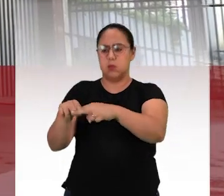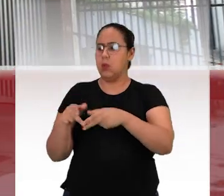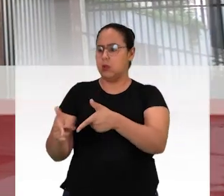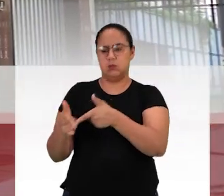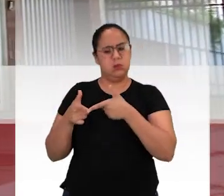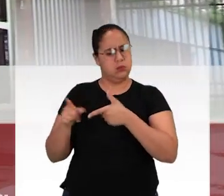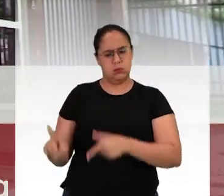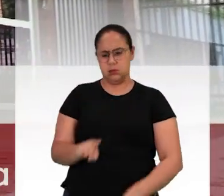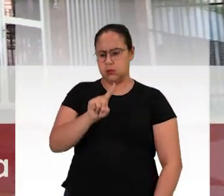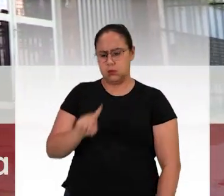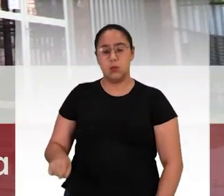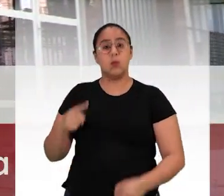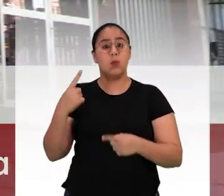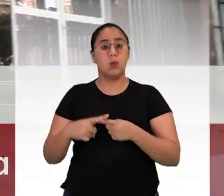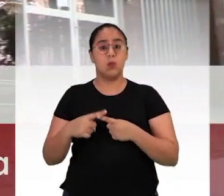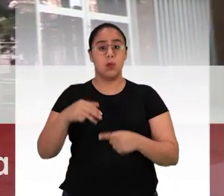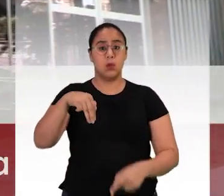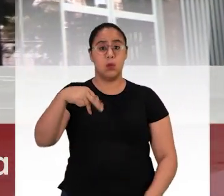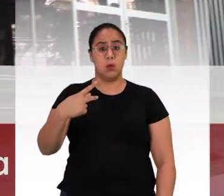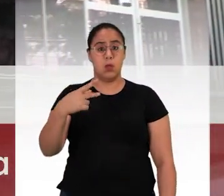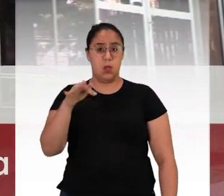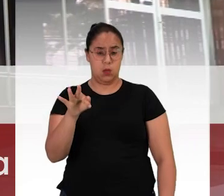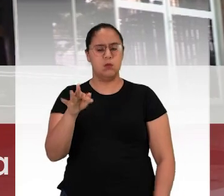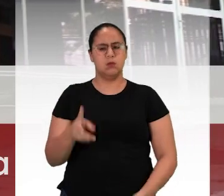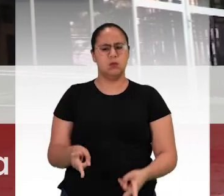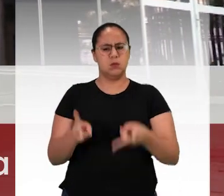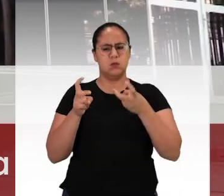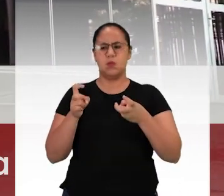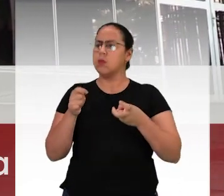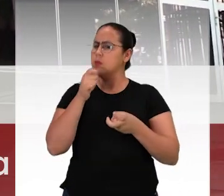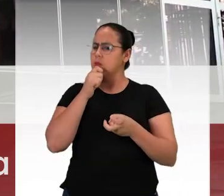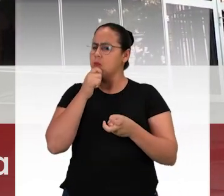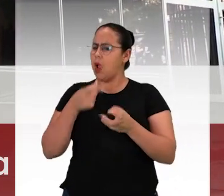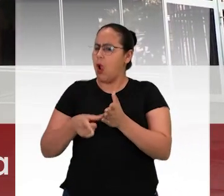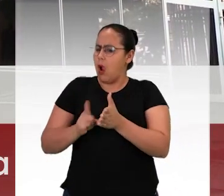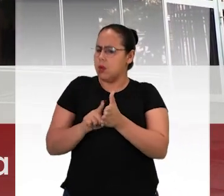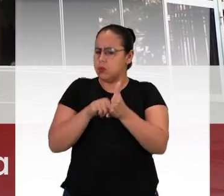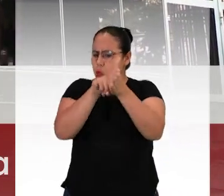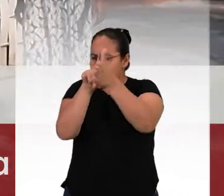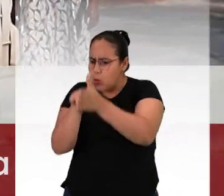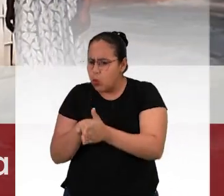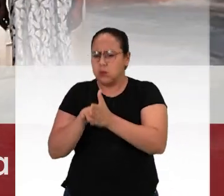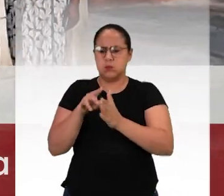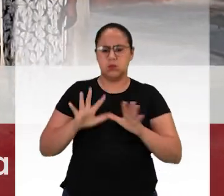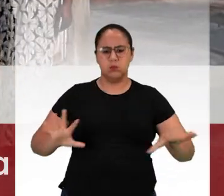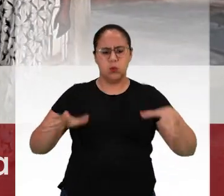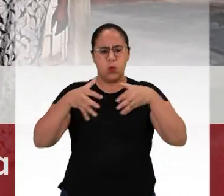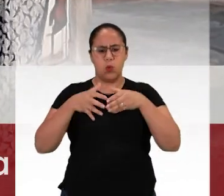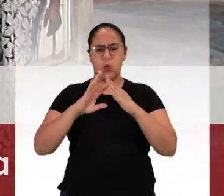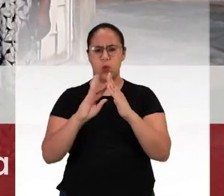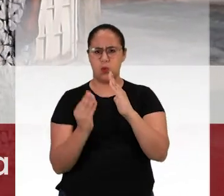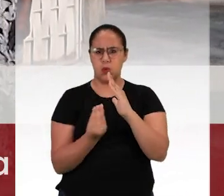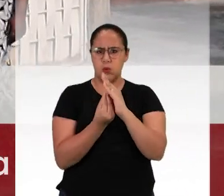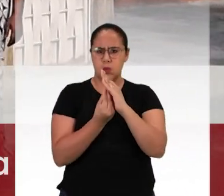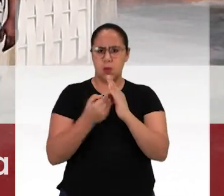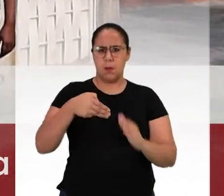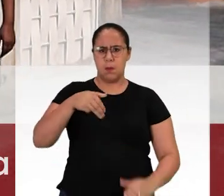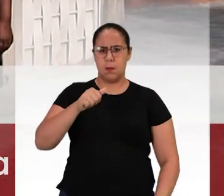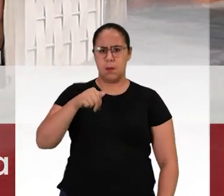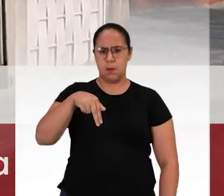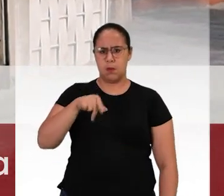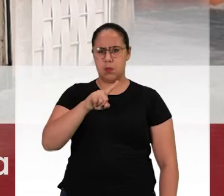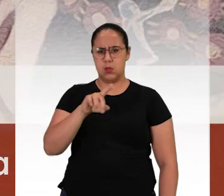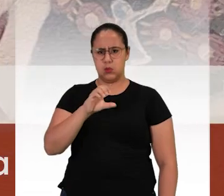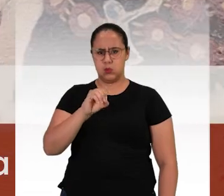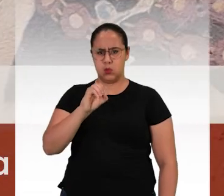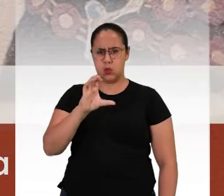As licenças são nulas porque, de acordo com o MPF, não foi feita a consulta à comunidade quilombola Manzo